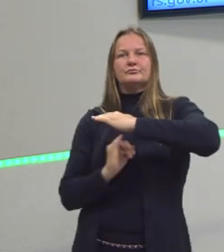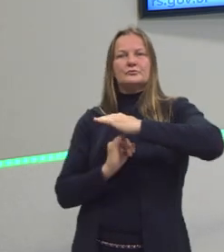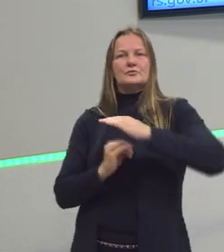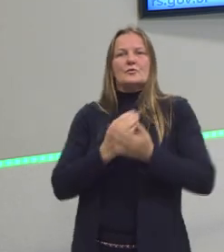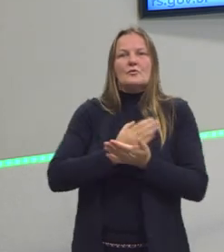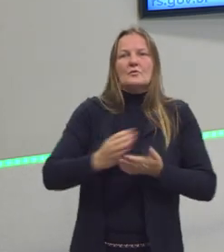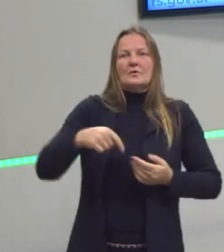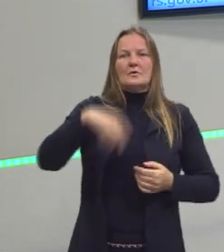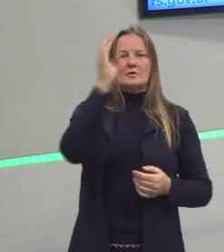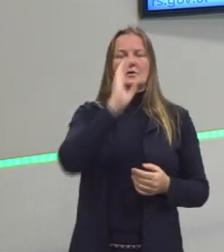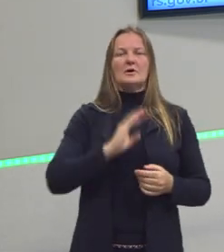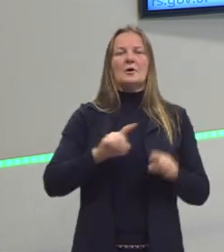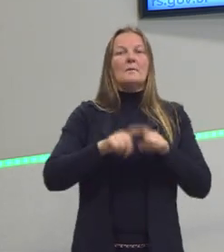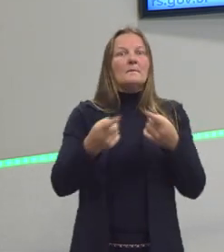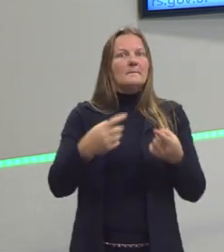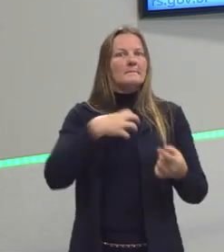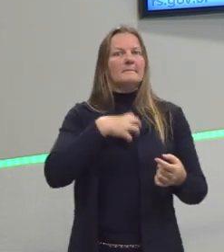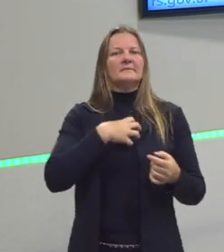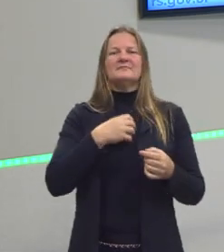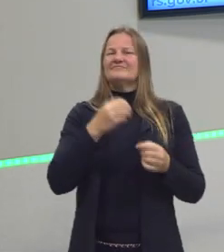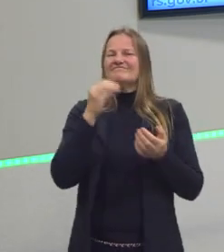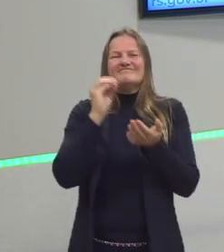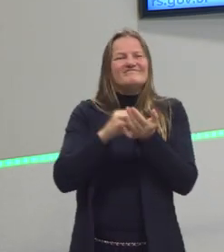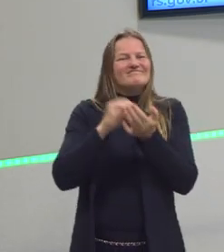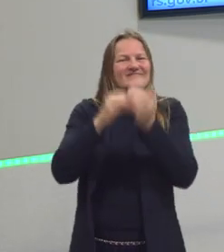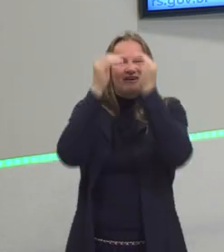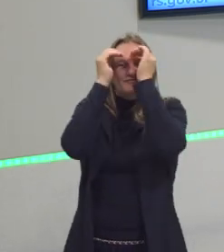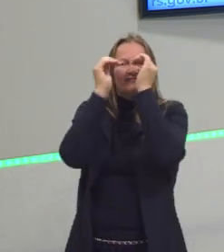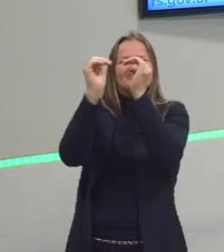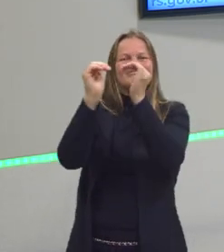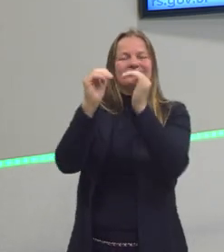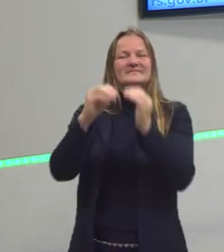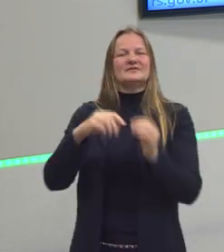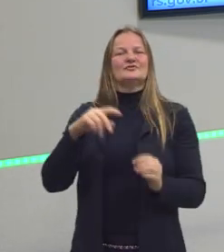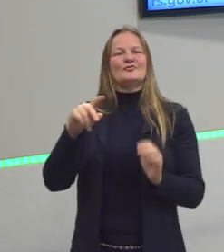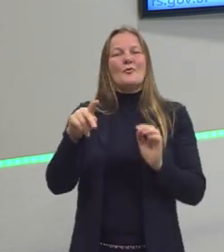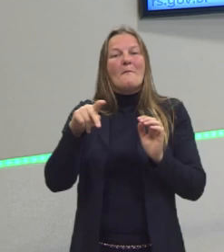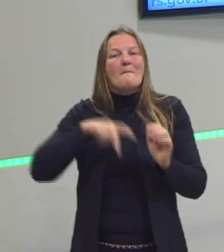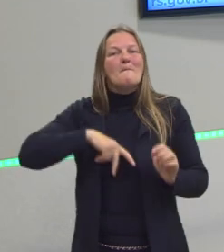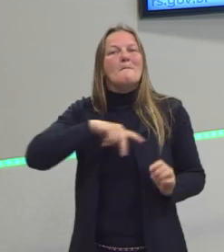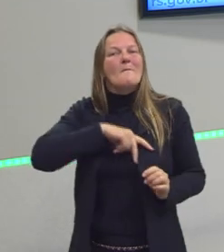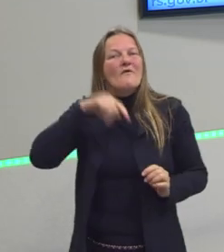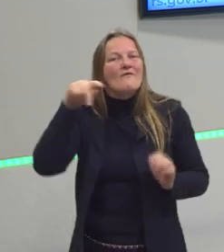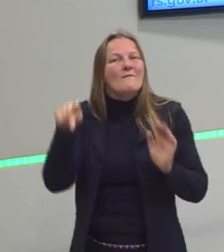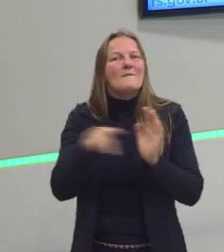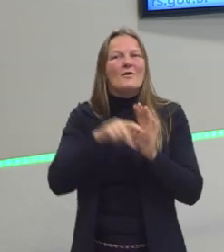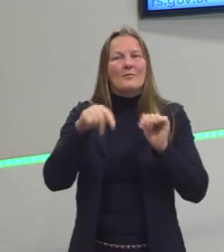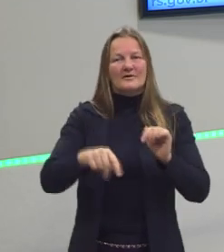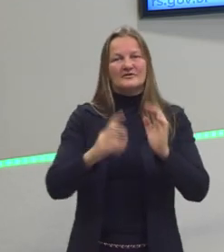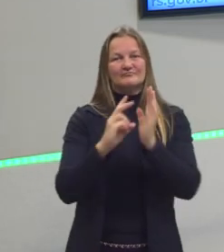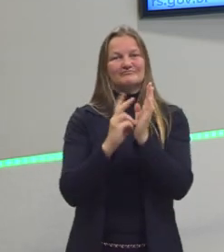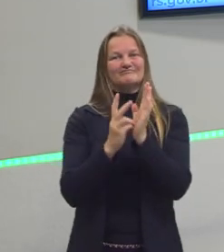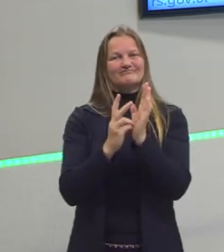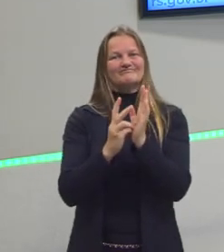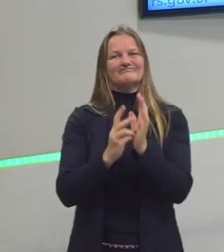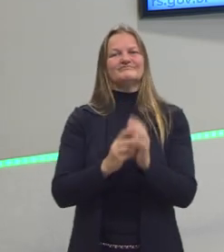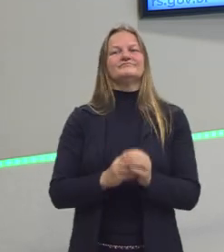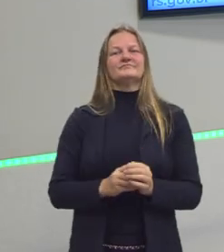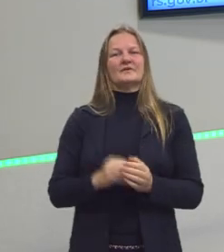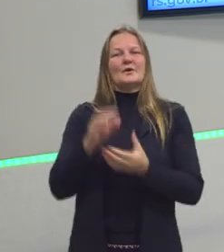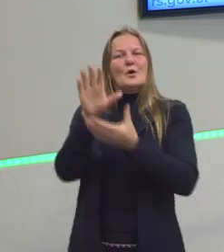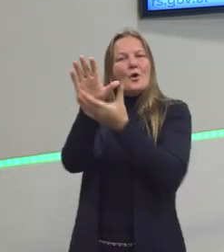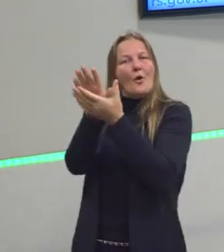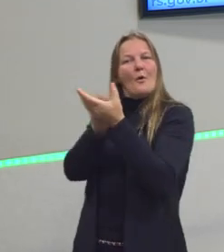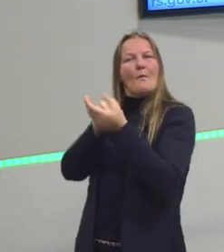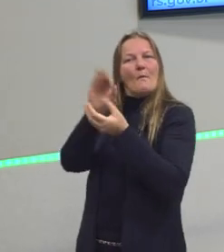Mas sempre se desrespeitando os povos originários. Então, nós somos marcados por esse modelo colonial